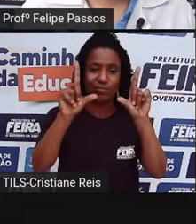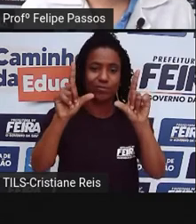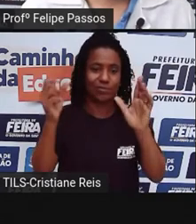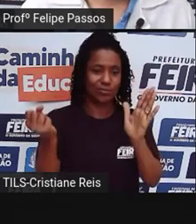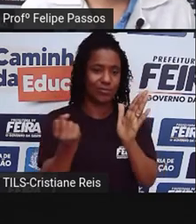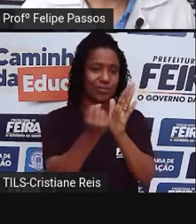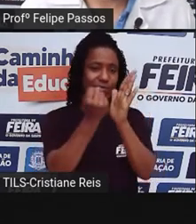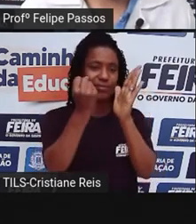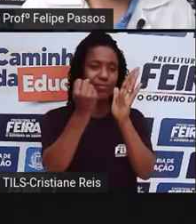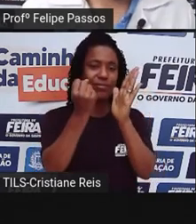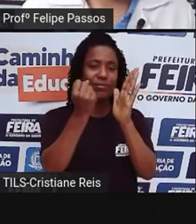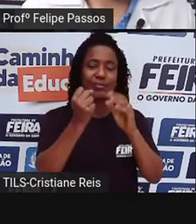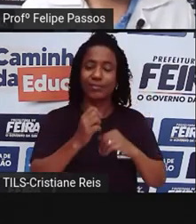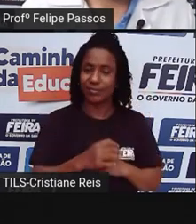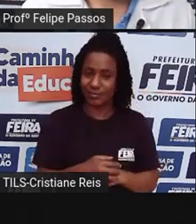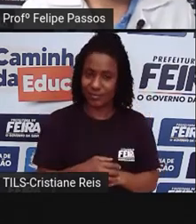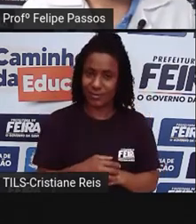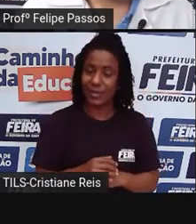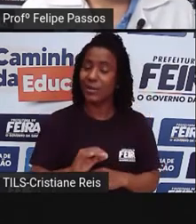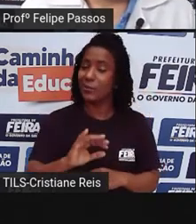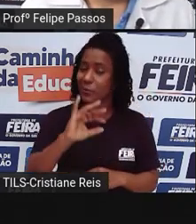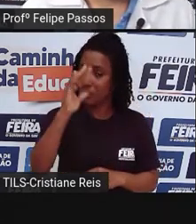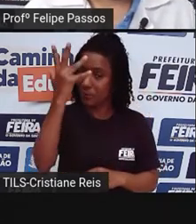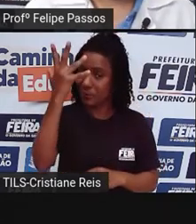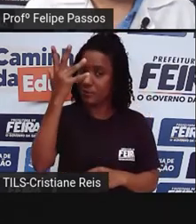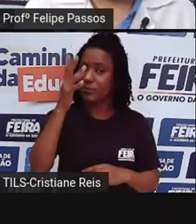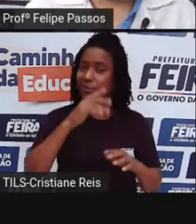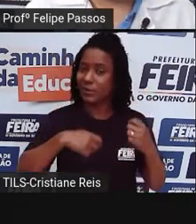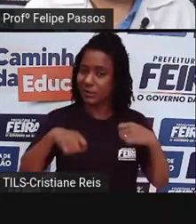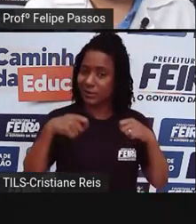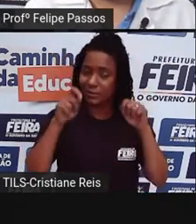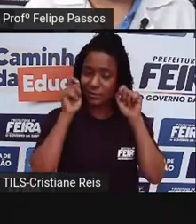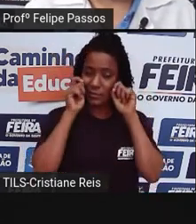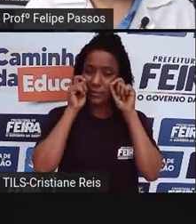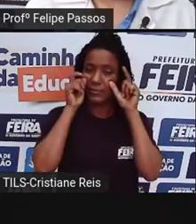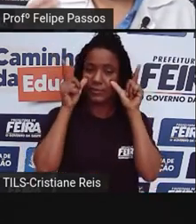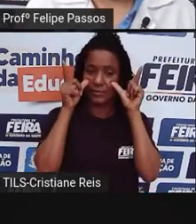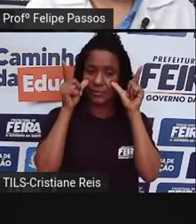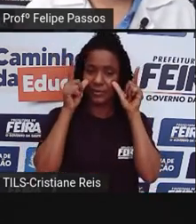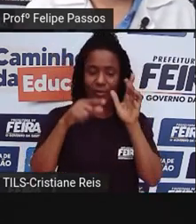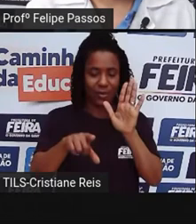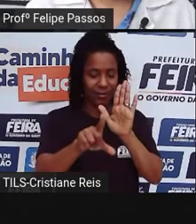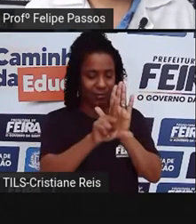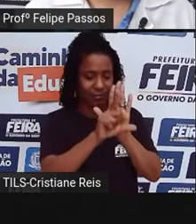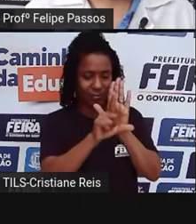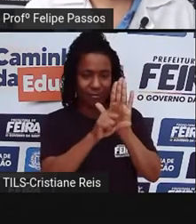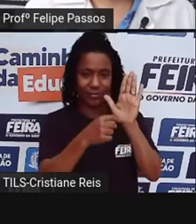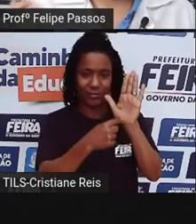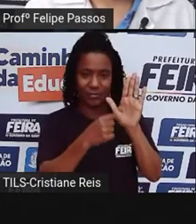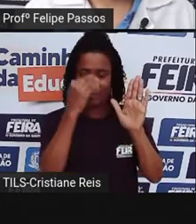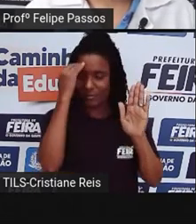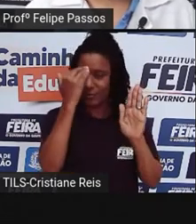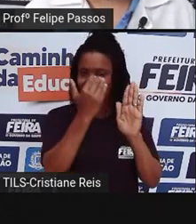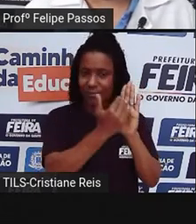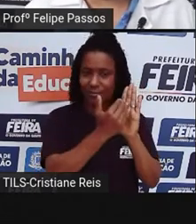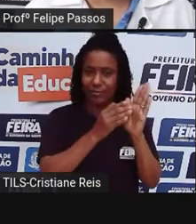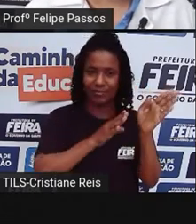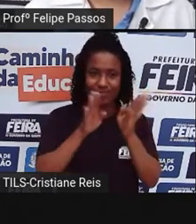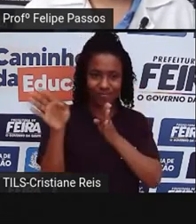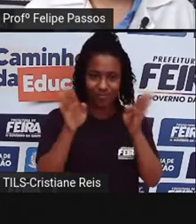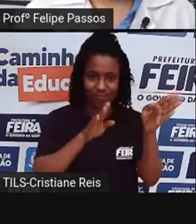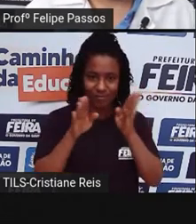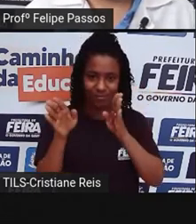geralmente acontecem acidentes. Se a pessoa anda dentro da lei e ela obedece à sinalização e às regras de